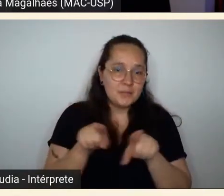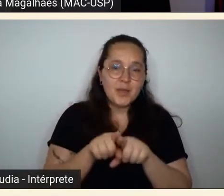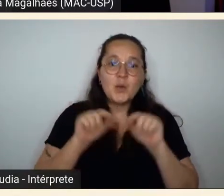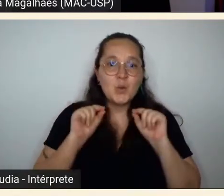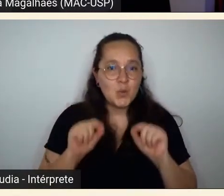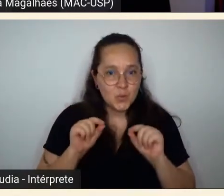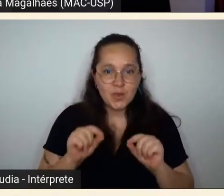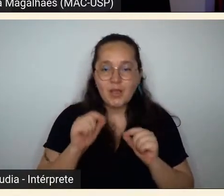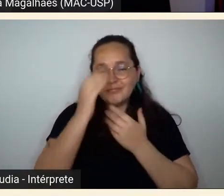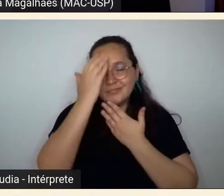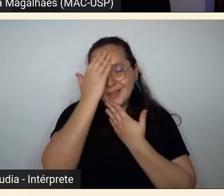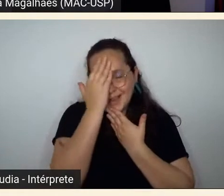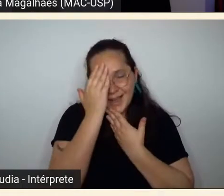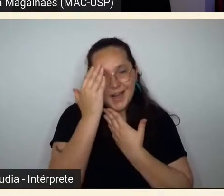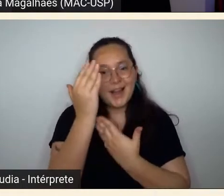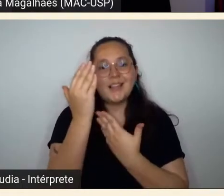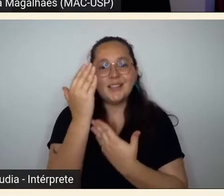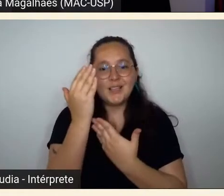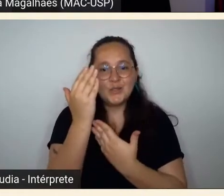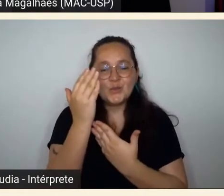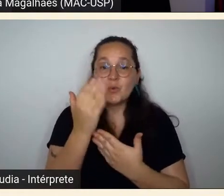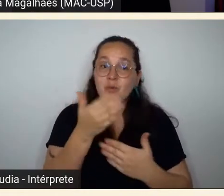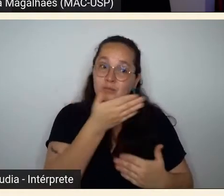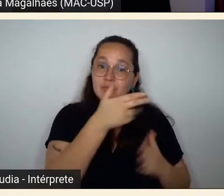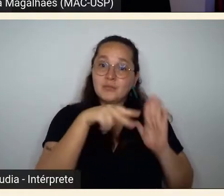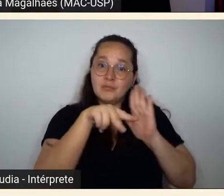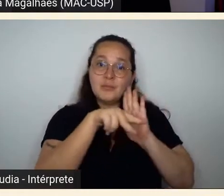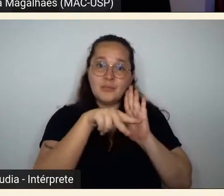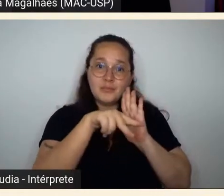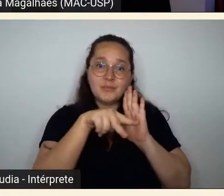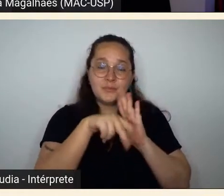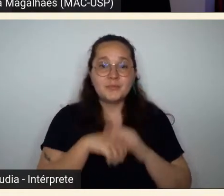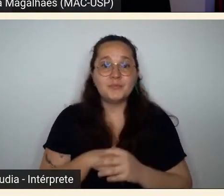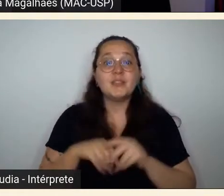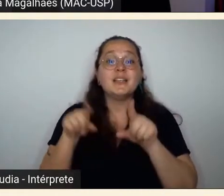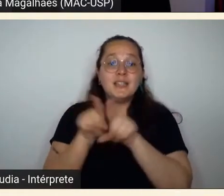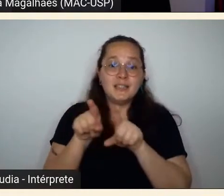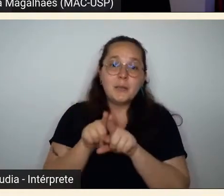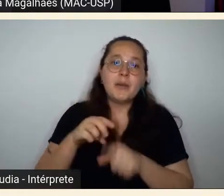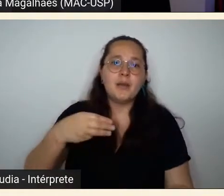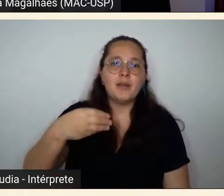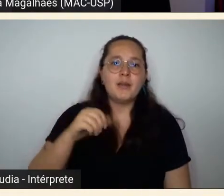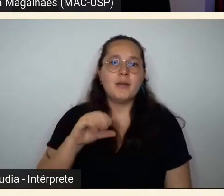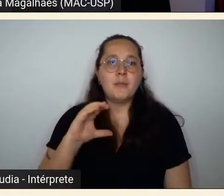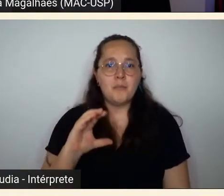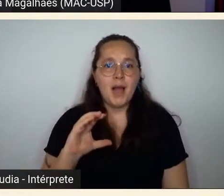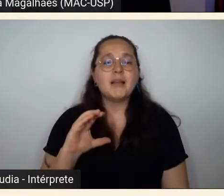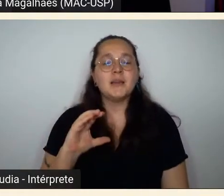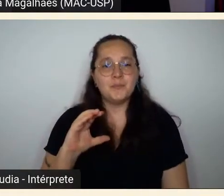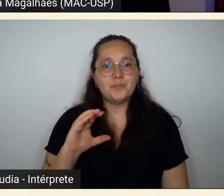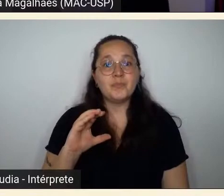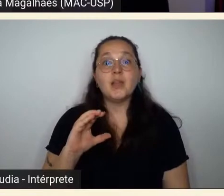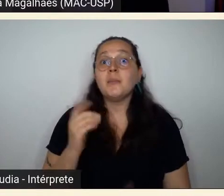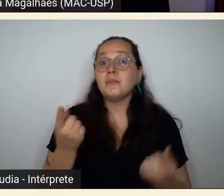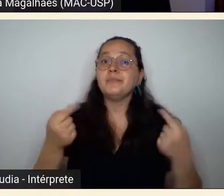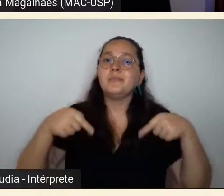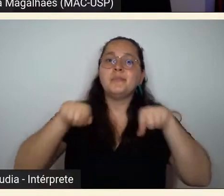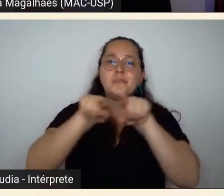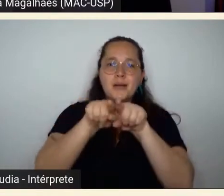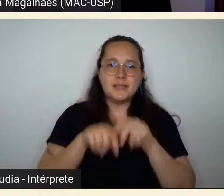gostaria de agradecer ao Instituto Moreira Salles e ao Museu de Arte Contemporâneo, Marco USP, pela parceria.